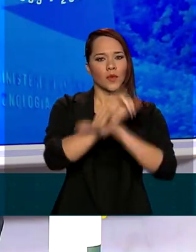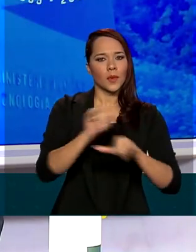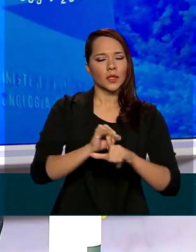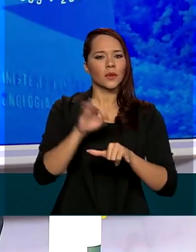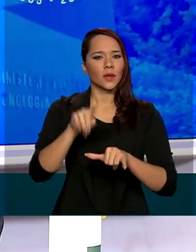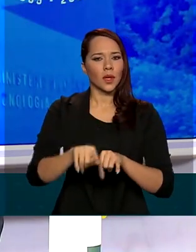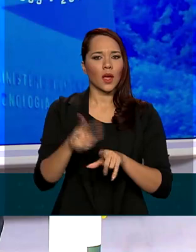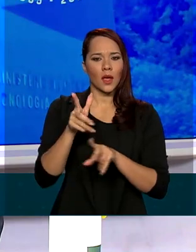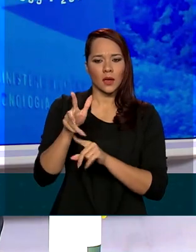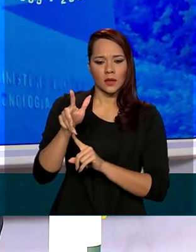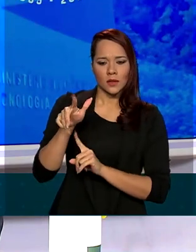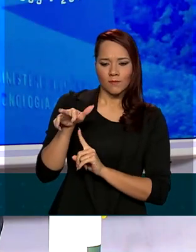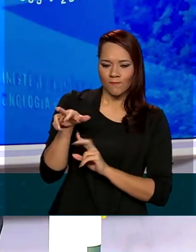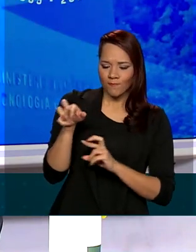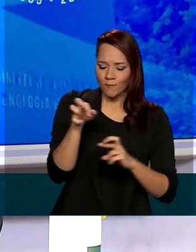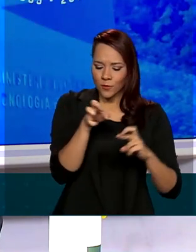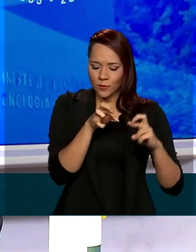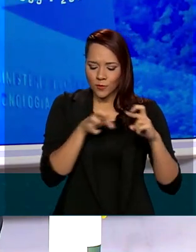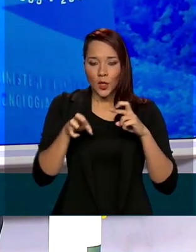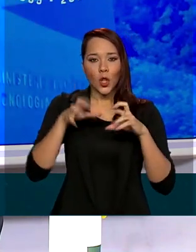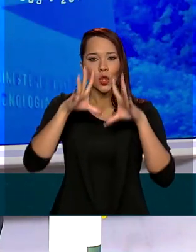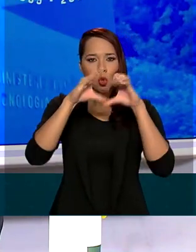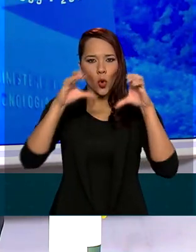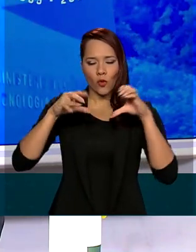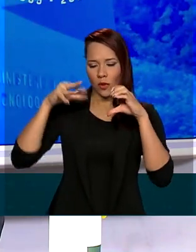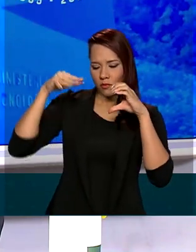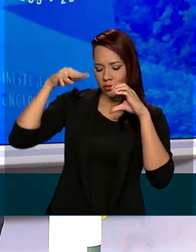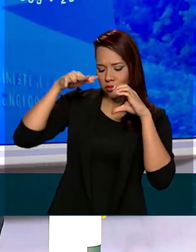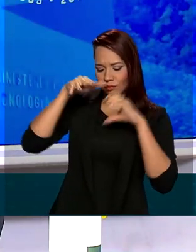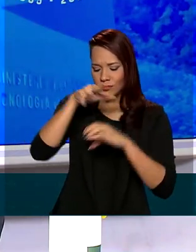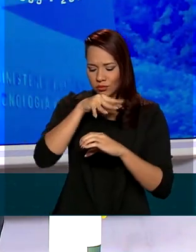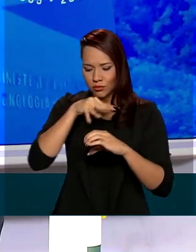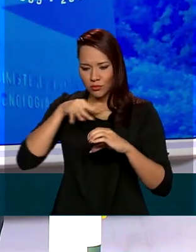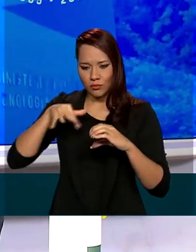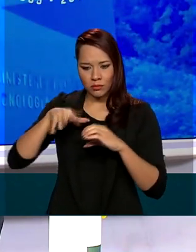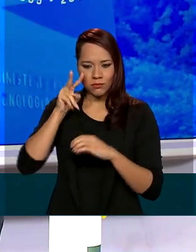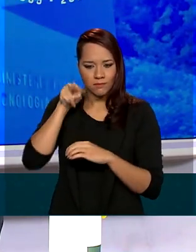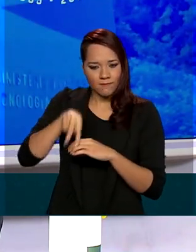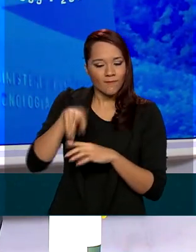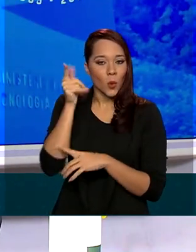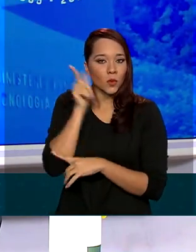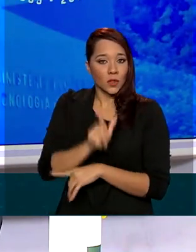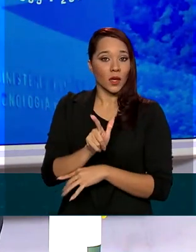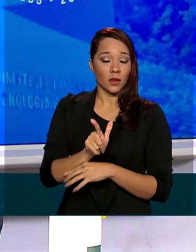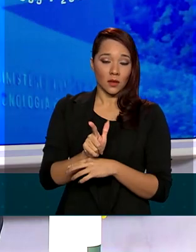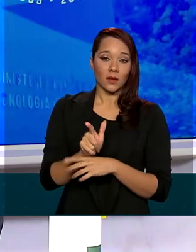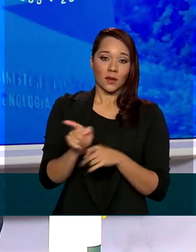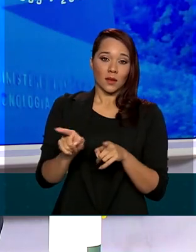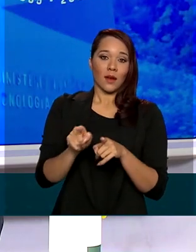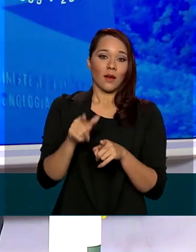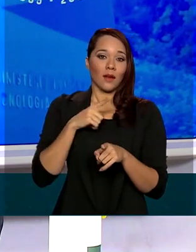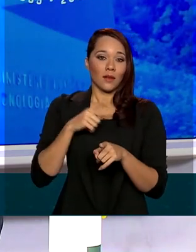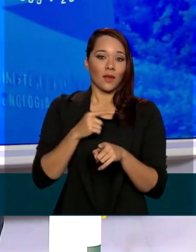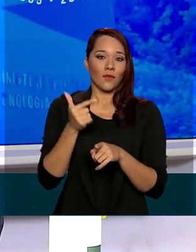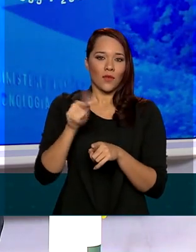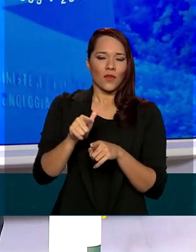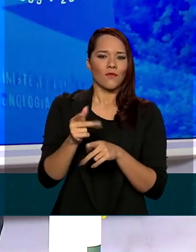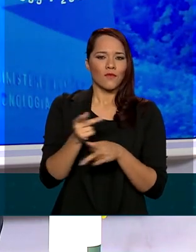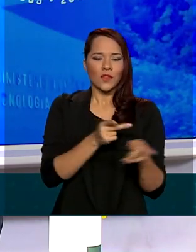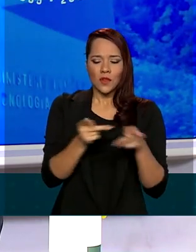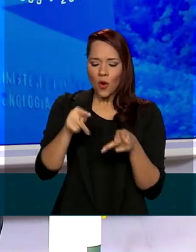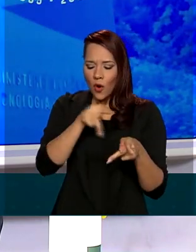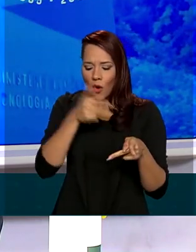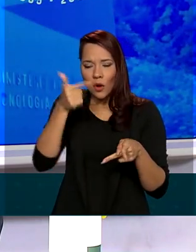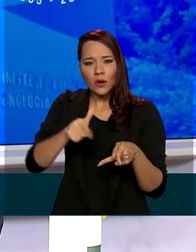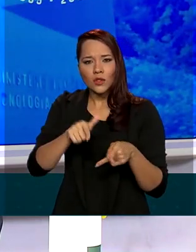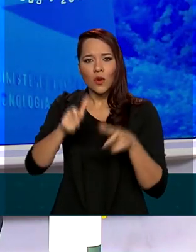ou seja, pode vir através das nuvens. Isso fez com que a gente tivesse uma revisita dessas áreas, dessas quatro